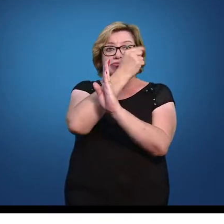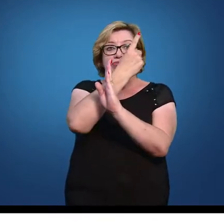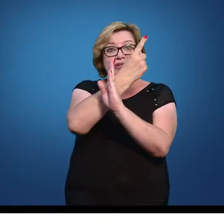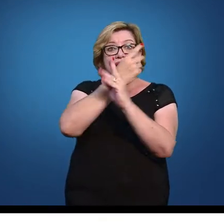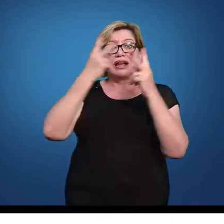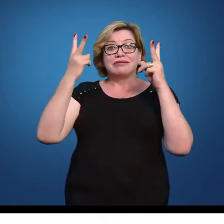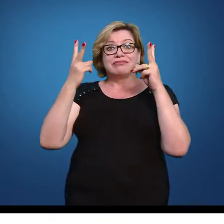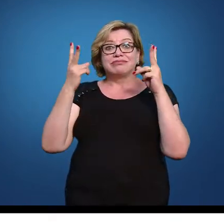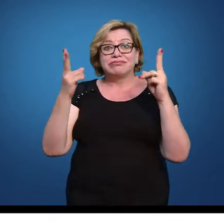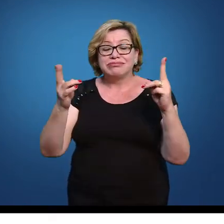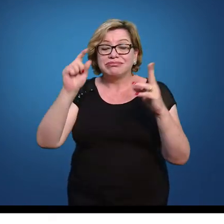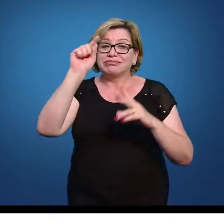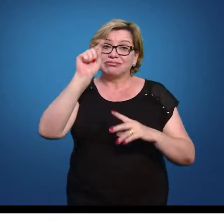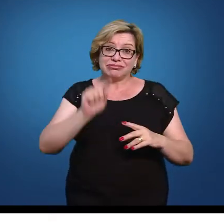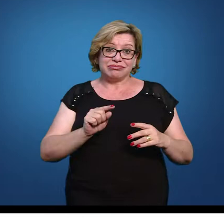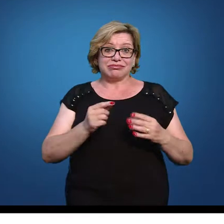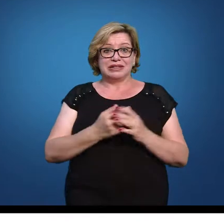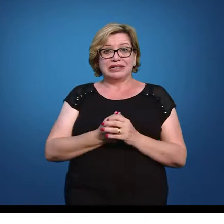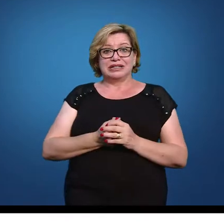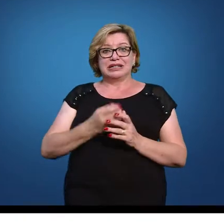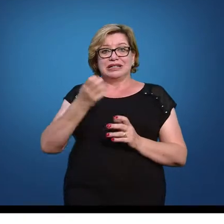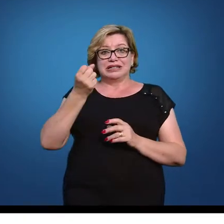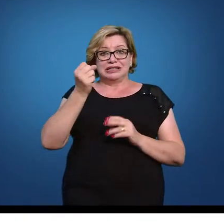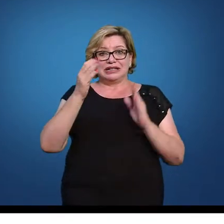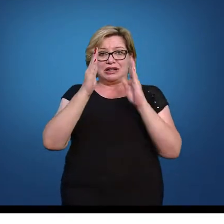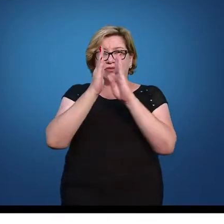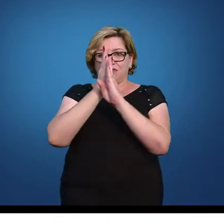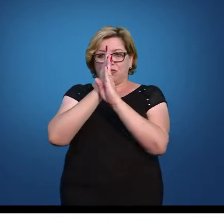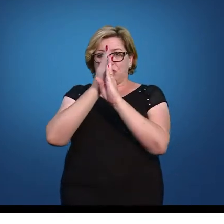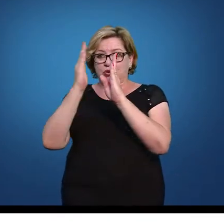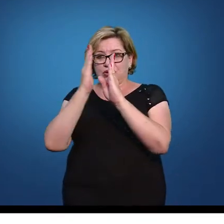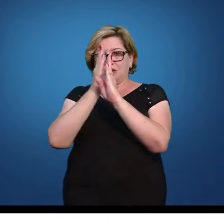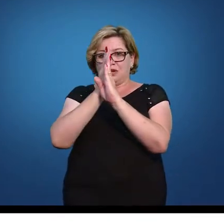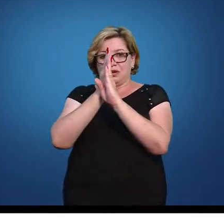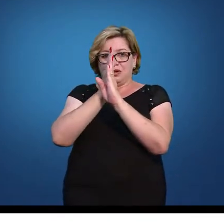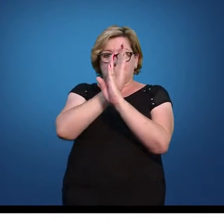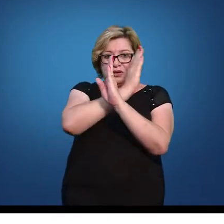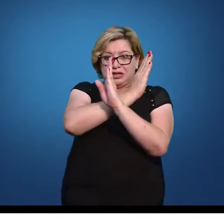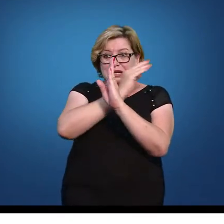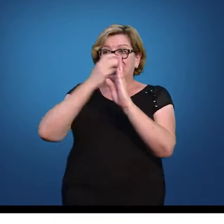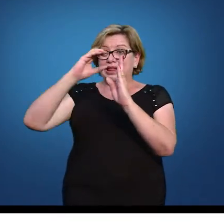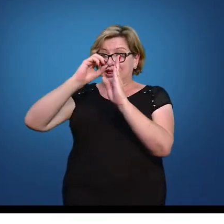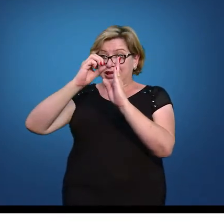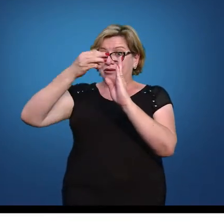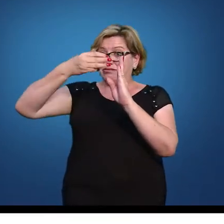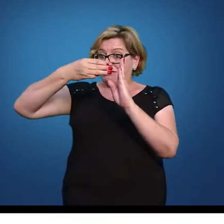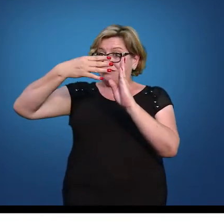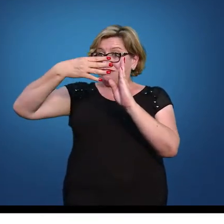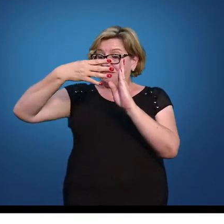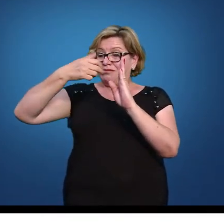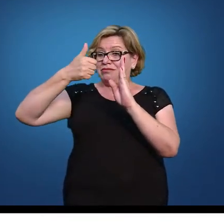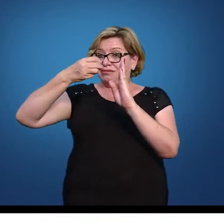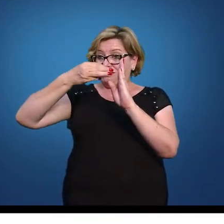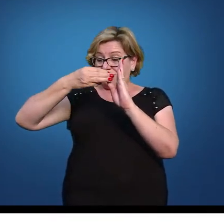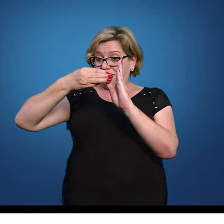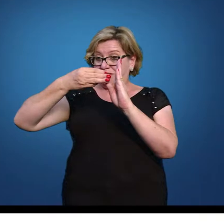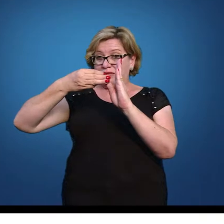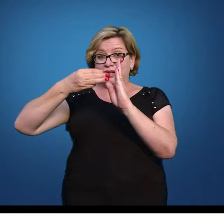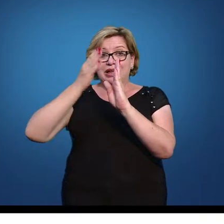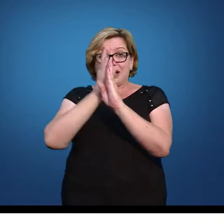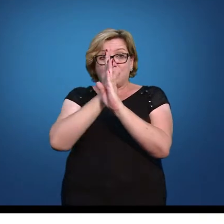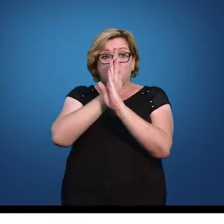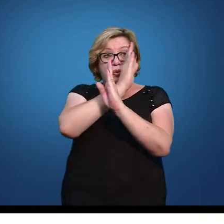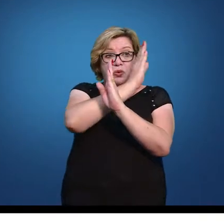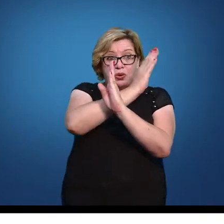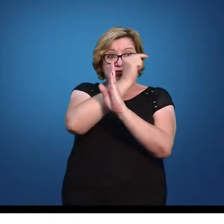o mesmo. Então, se esse pedaço corresponde a 0 34 13 do 0 a 1 devido ao fato da